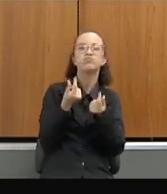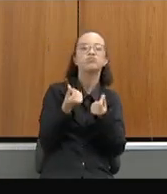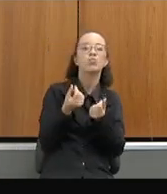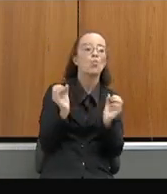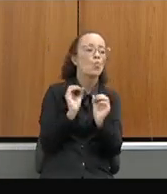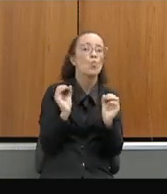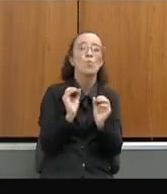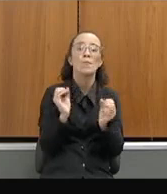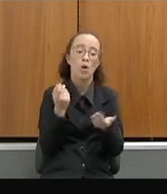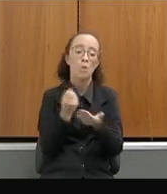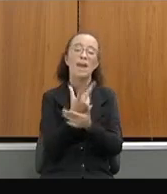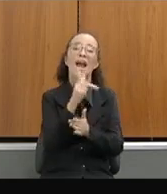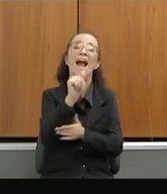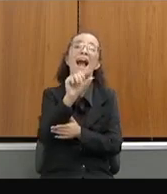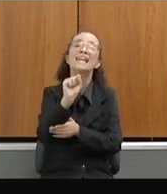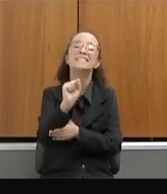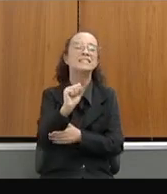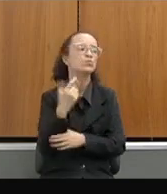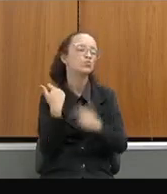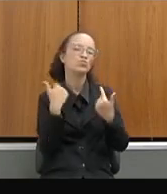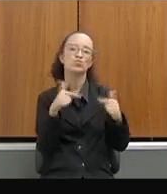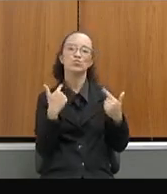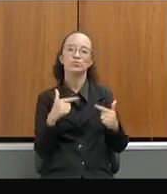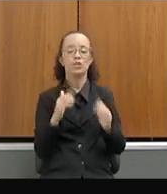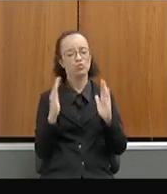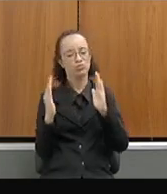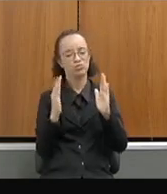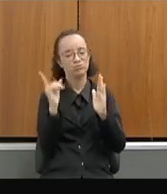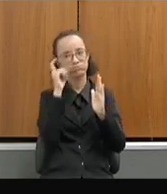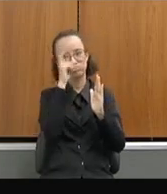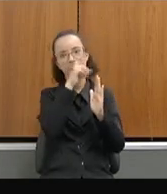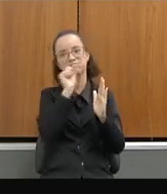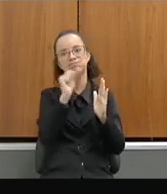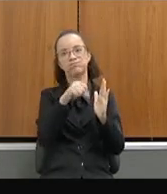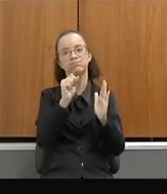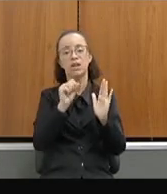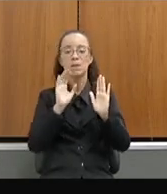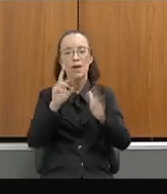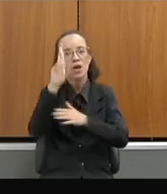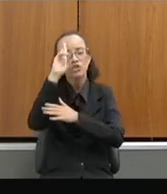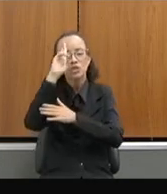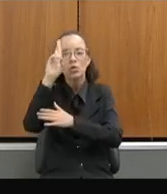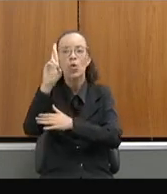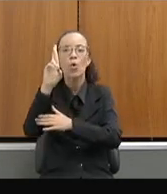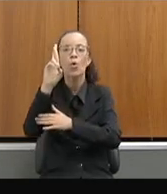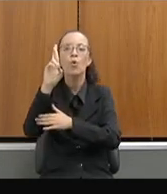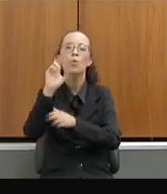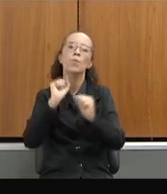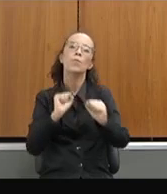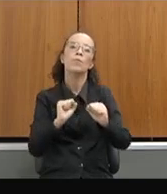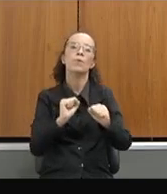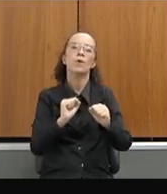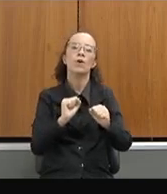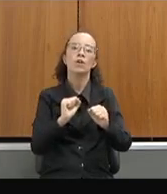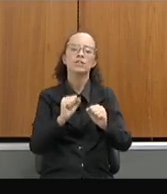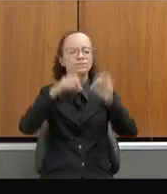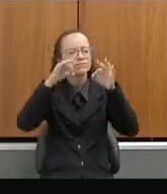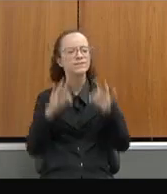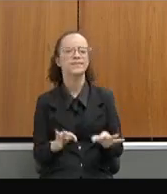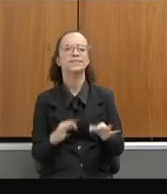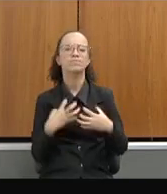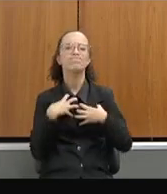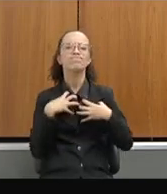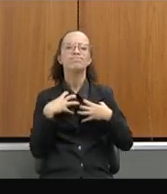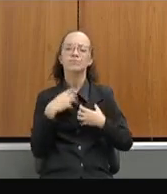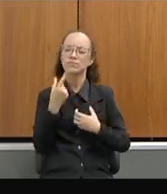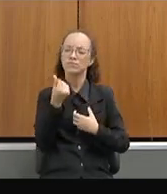gás. E sabemos o quanto foi difícil esse momento, mas o diretor precisa ter essa certeza de que o